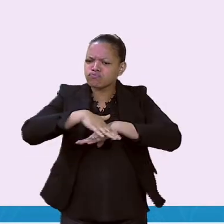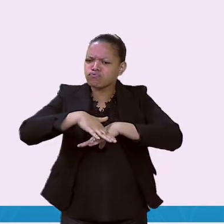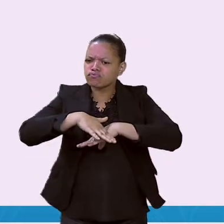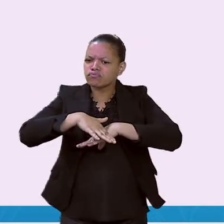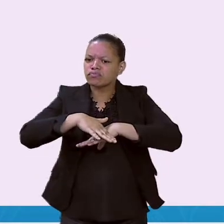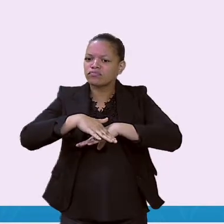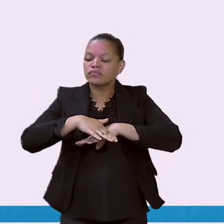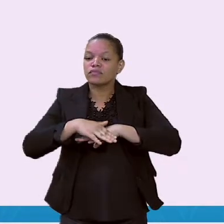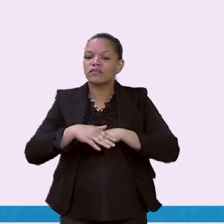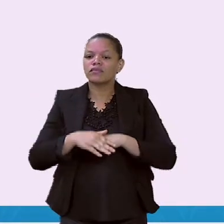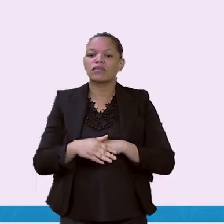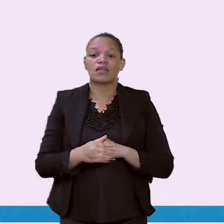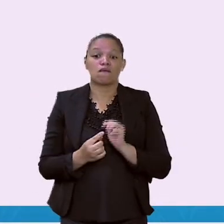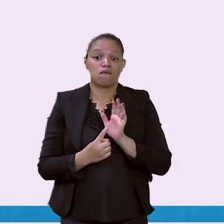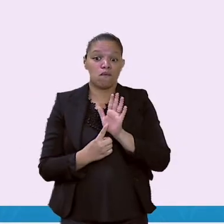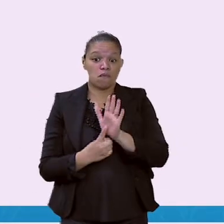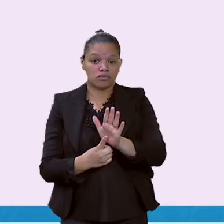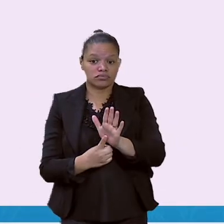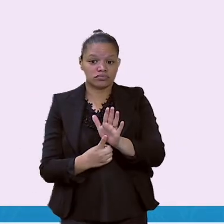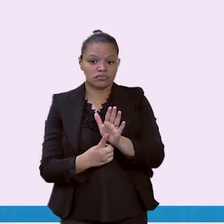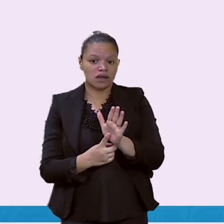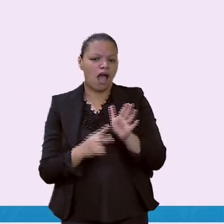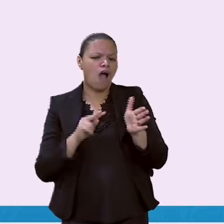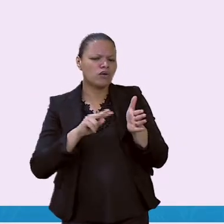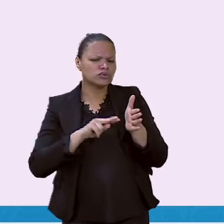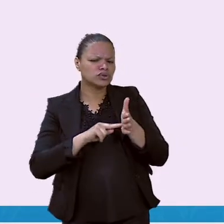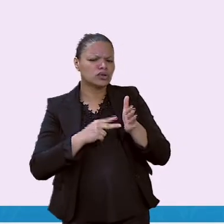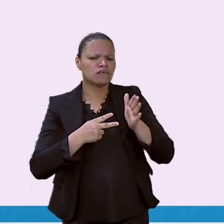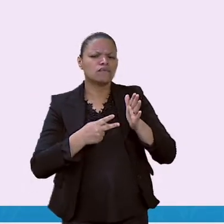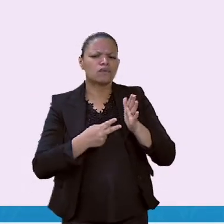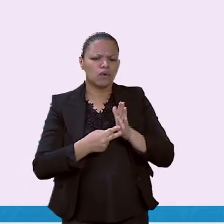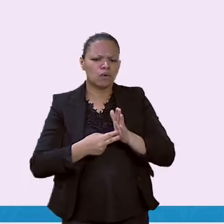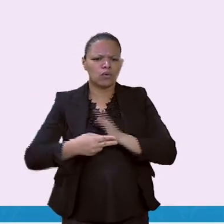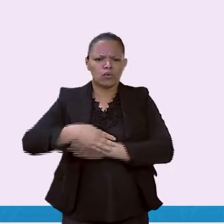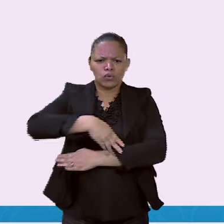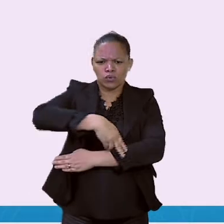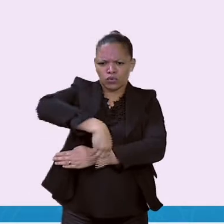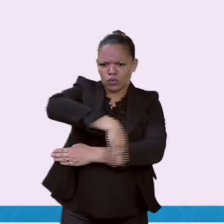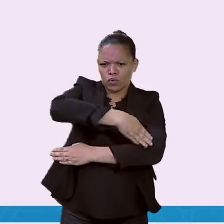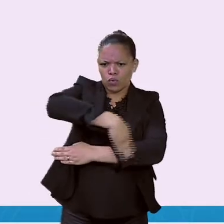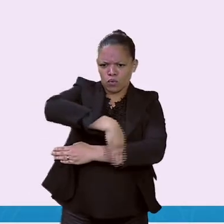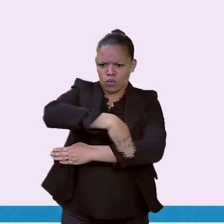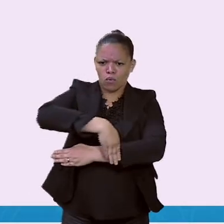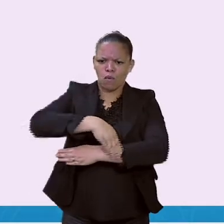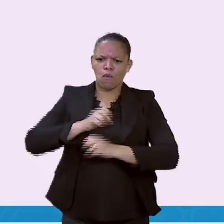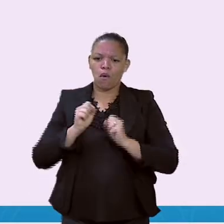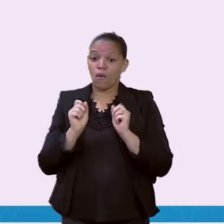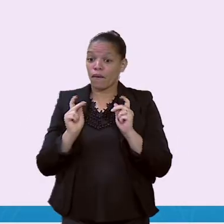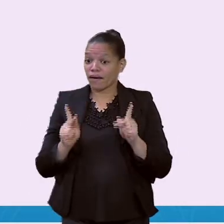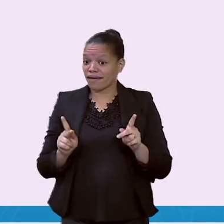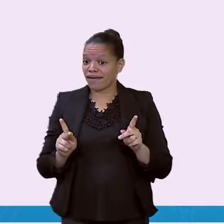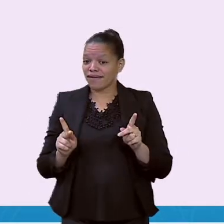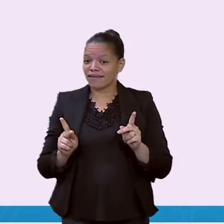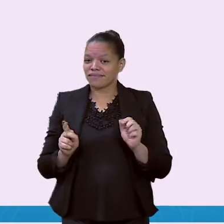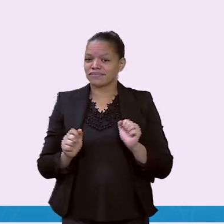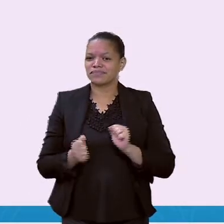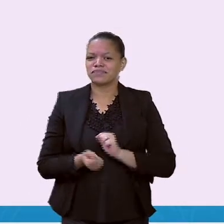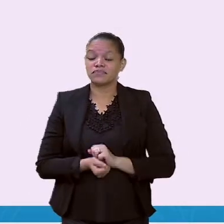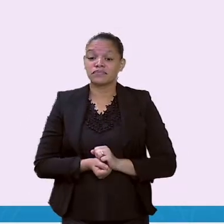lá na plataforma SMEDGV, que eu trouxe aqui para vocês. Mas afinal, o que é rua?